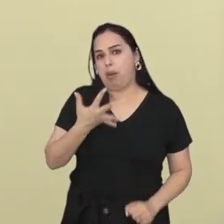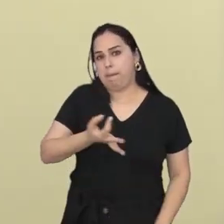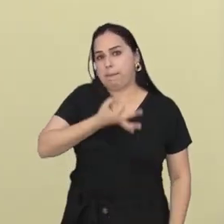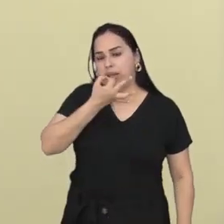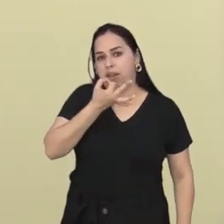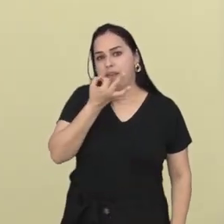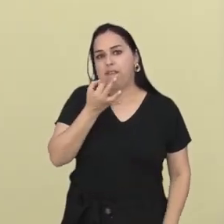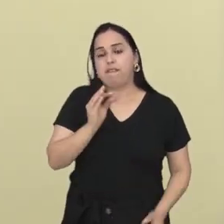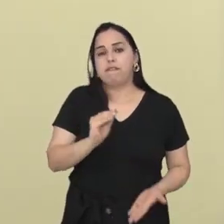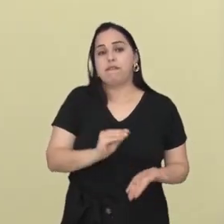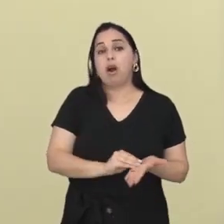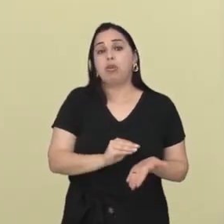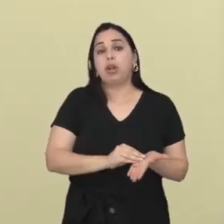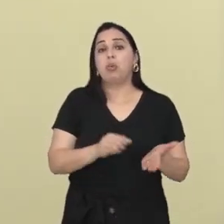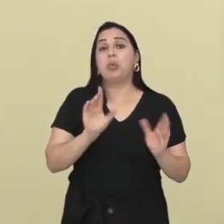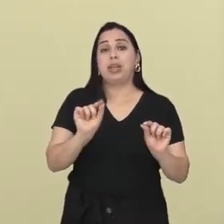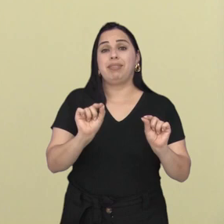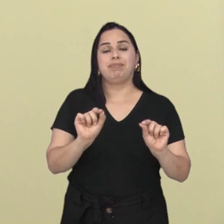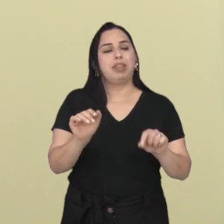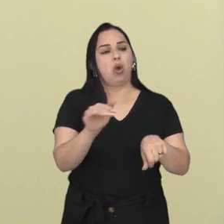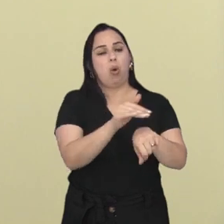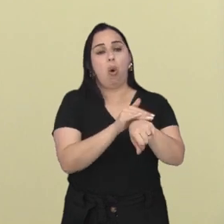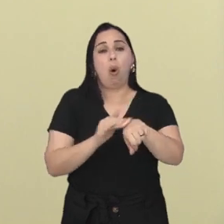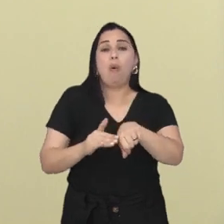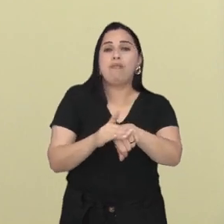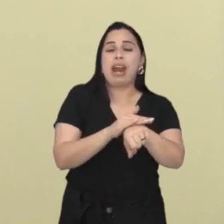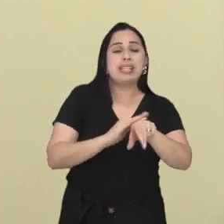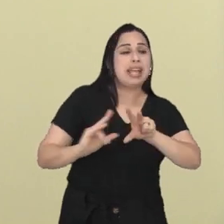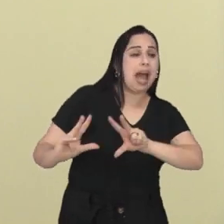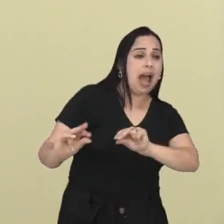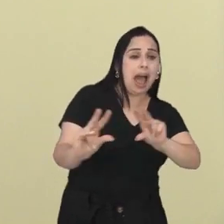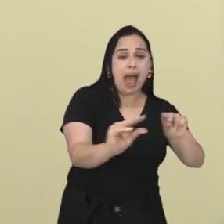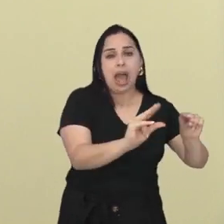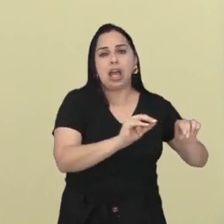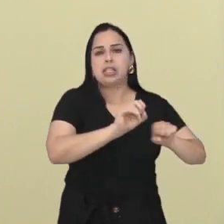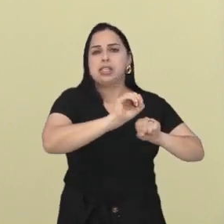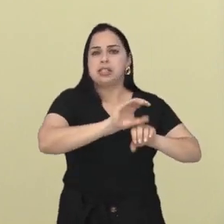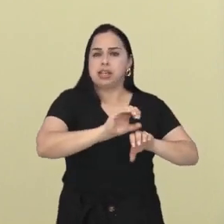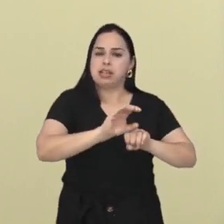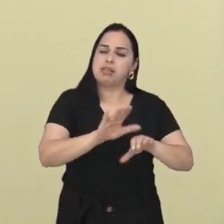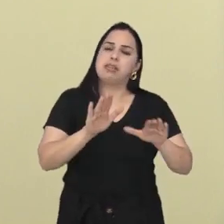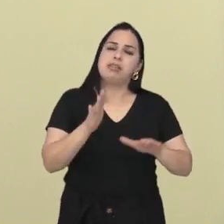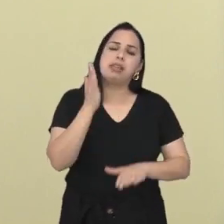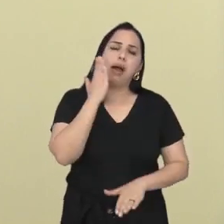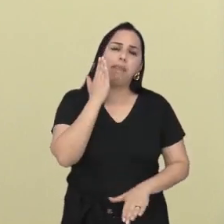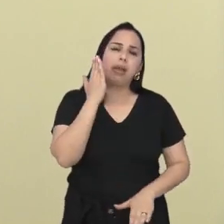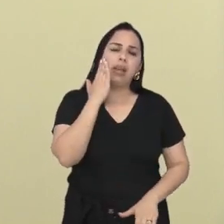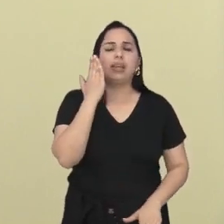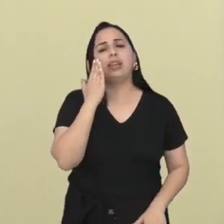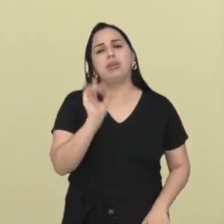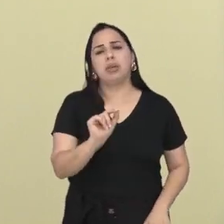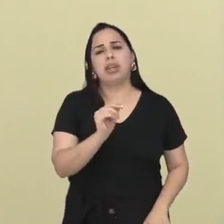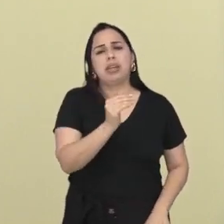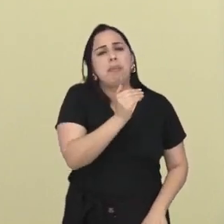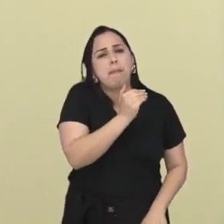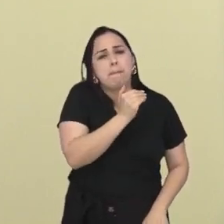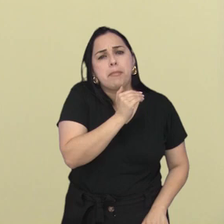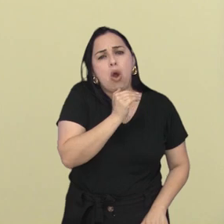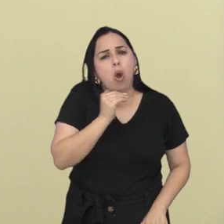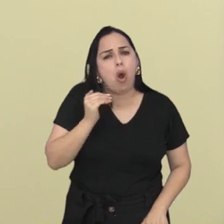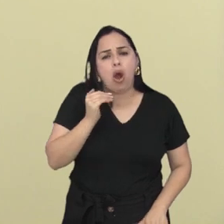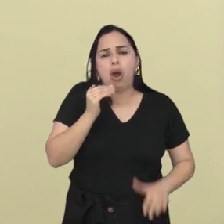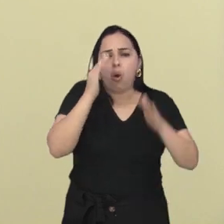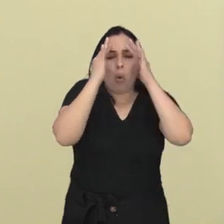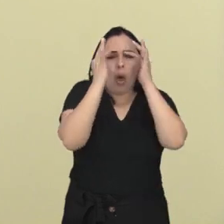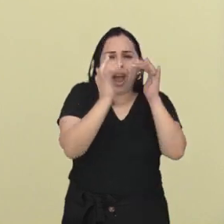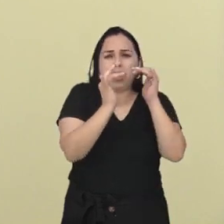acredito que é talvez um pouco de falta de conversa, de educação. Saber que a morte encefálica não tem